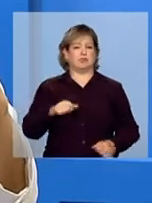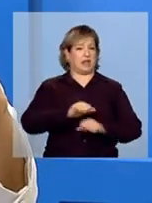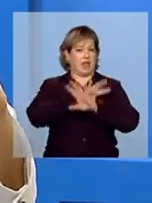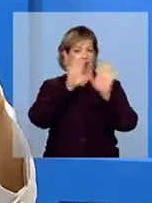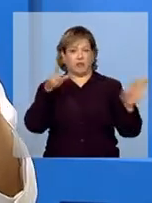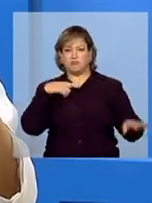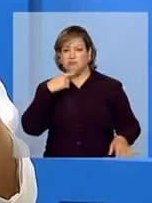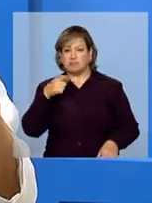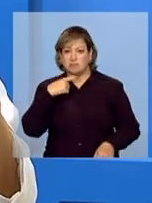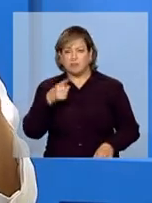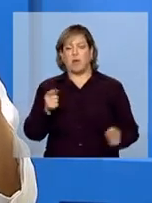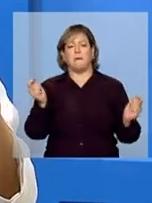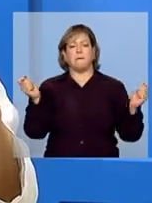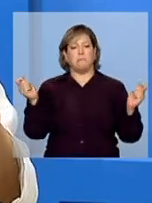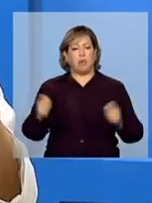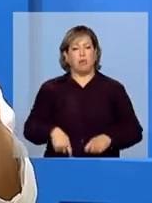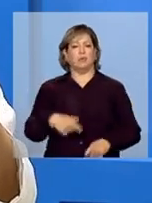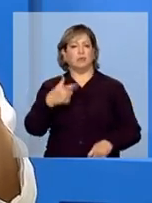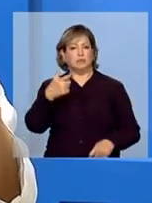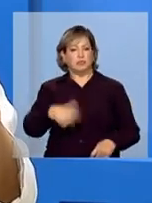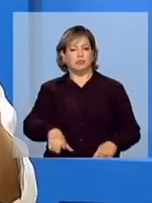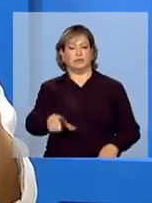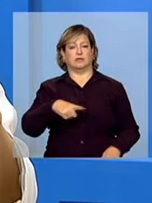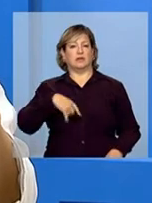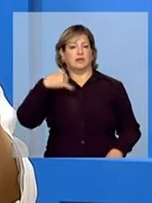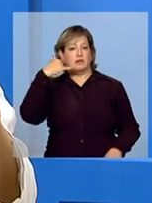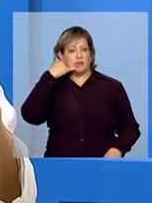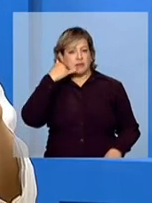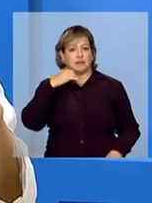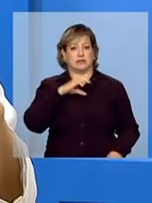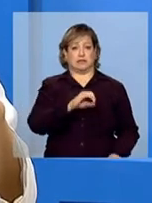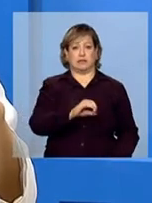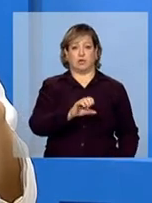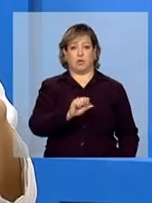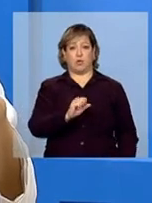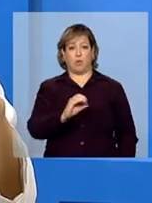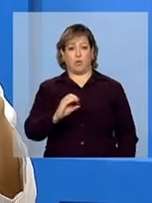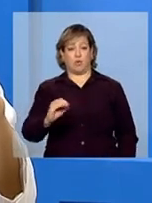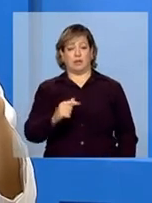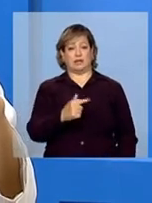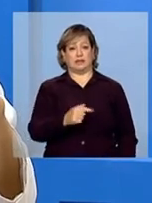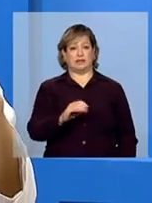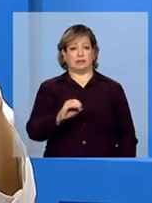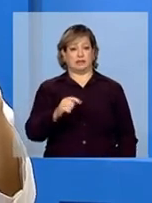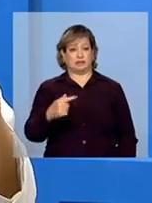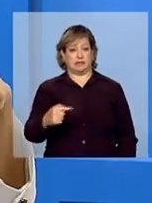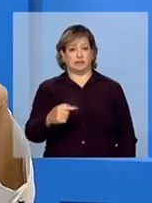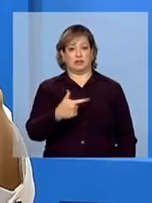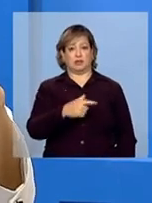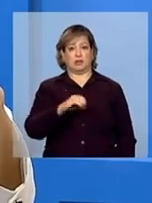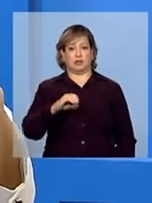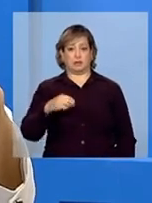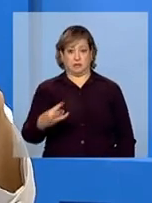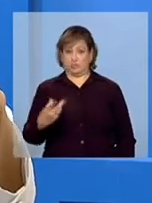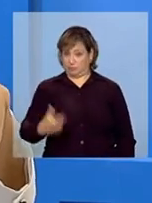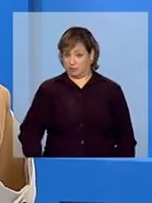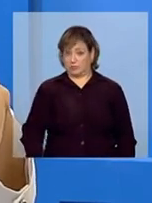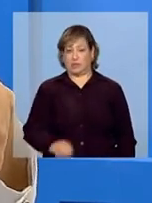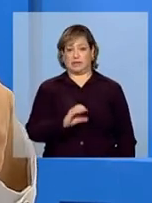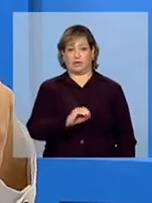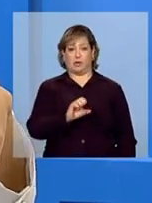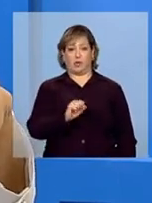esclarecida, ela pode ser tirada pelo telefone 0800 707 2003. Vou repetir, tá?